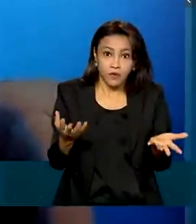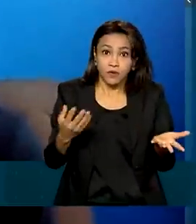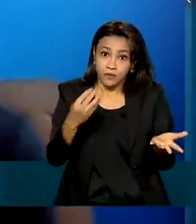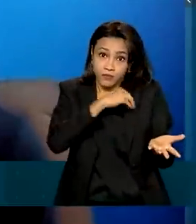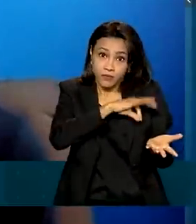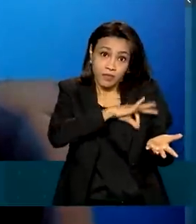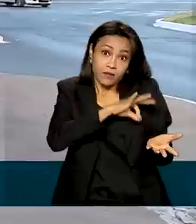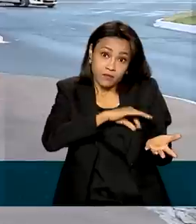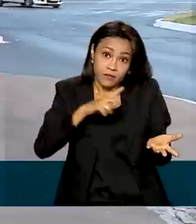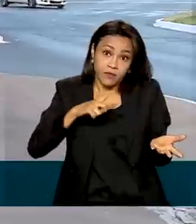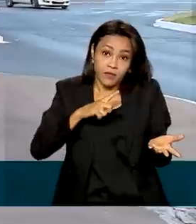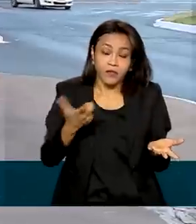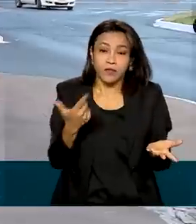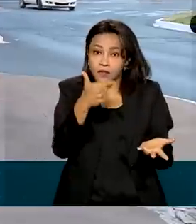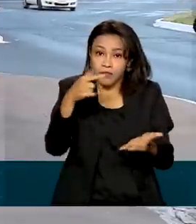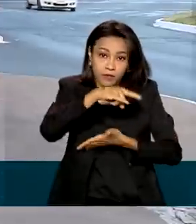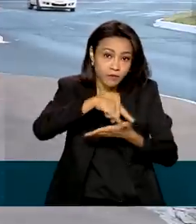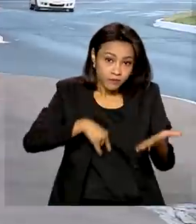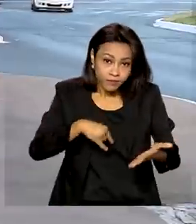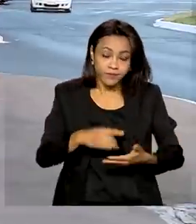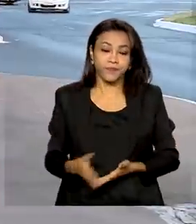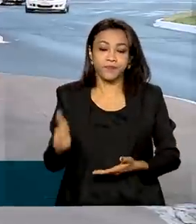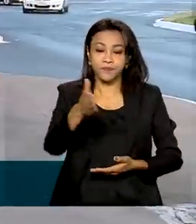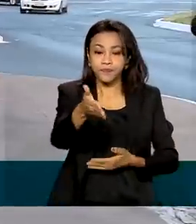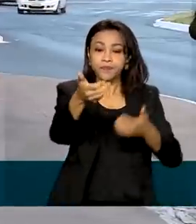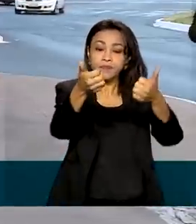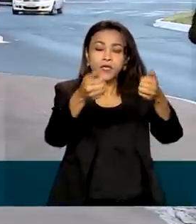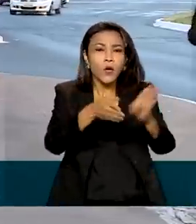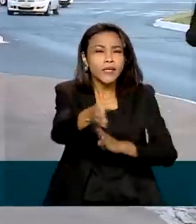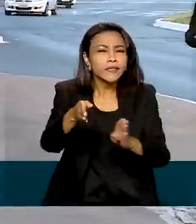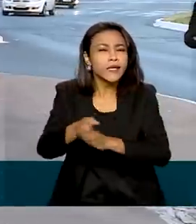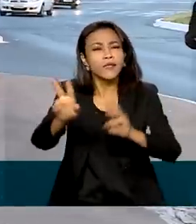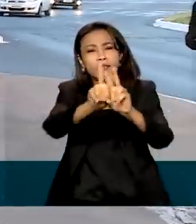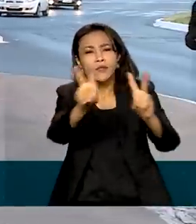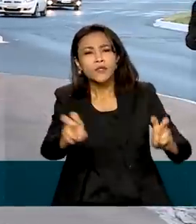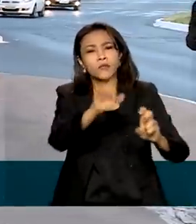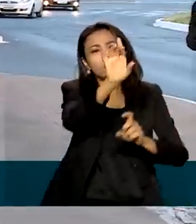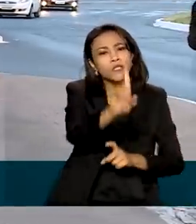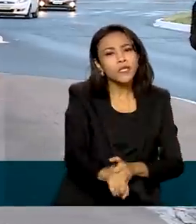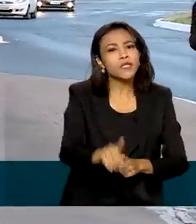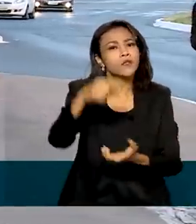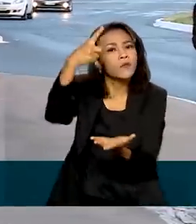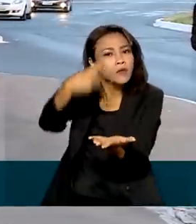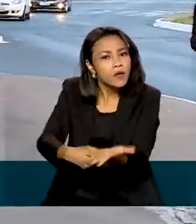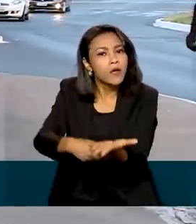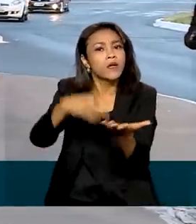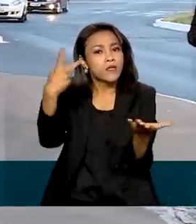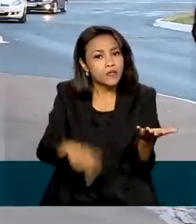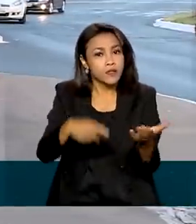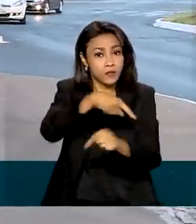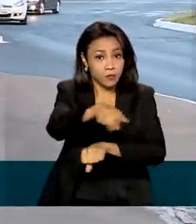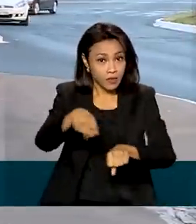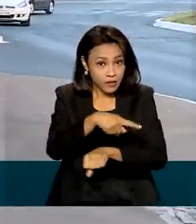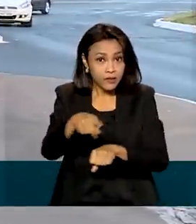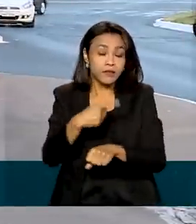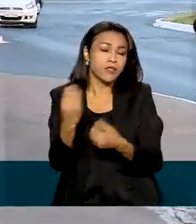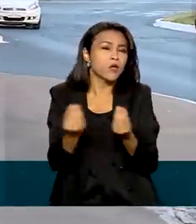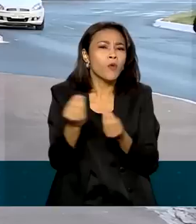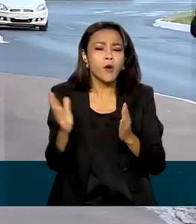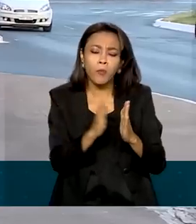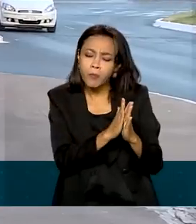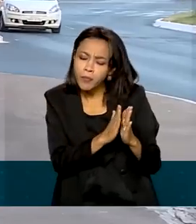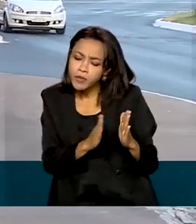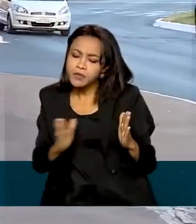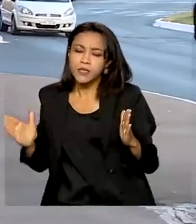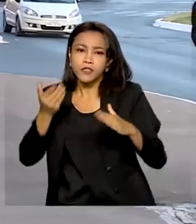renda, por exemplo? Para orientar sobre direitos, deveres e o processo de refúgio, o Ministério da Justiça e